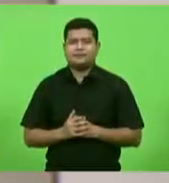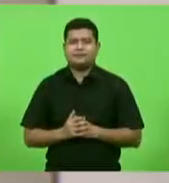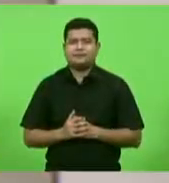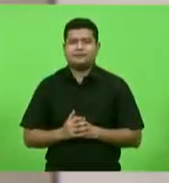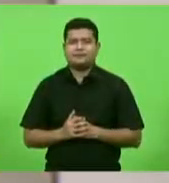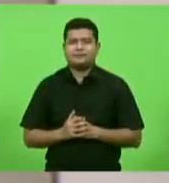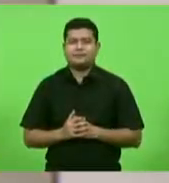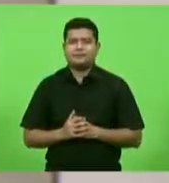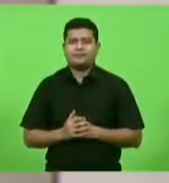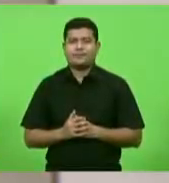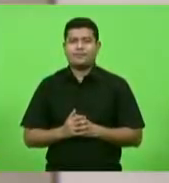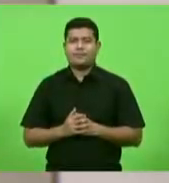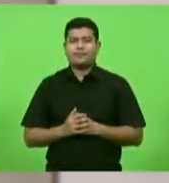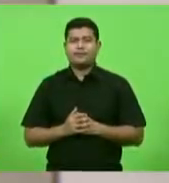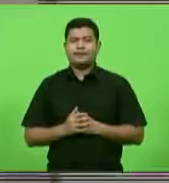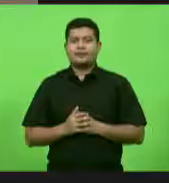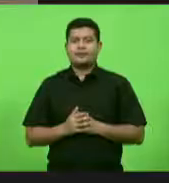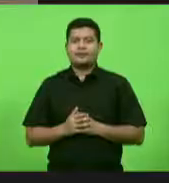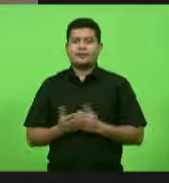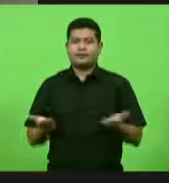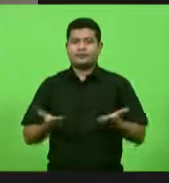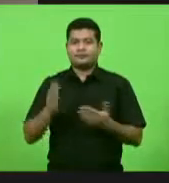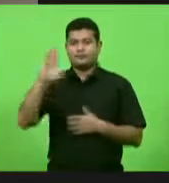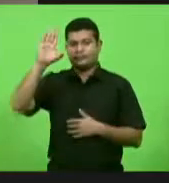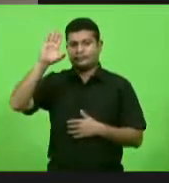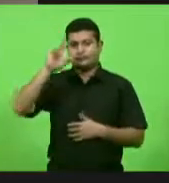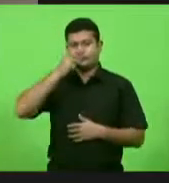com a palavra o deputado Kennedy Nunes.